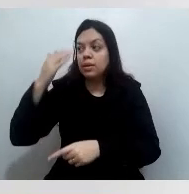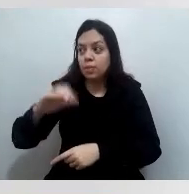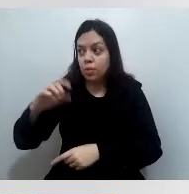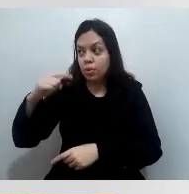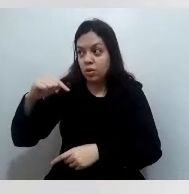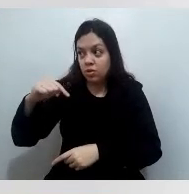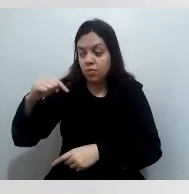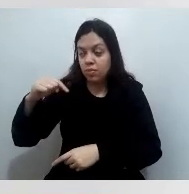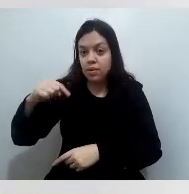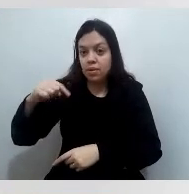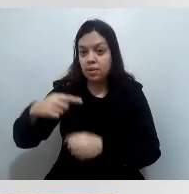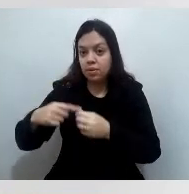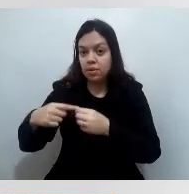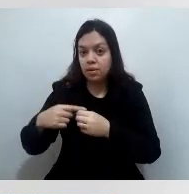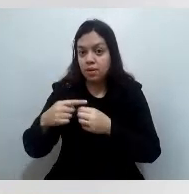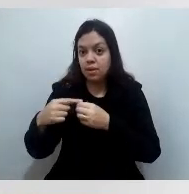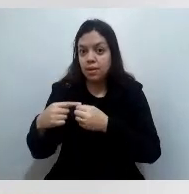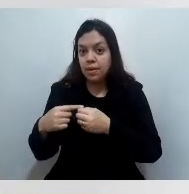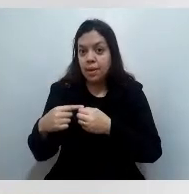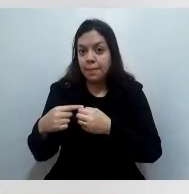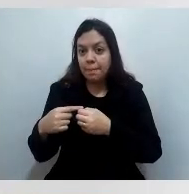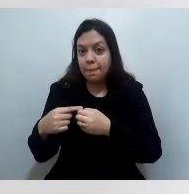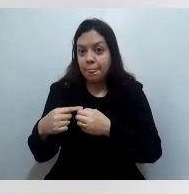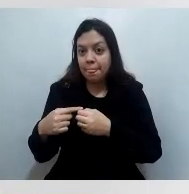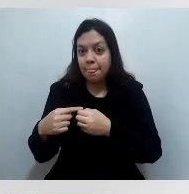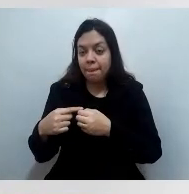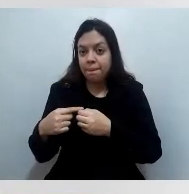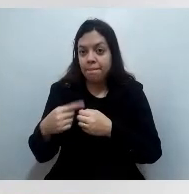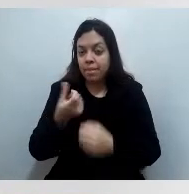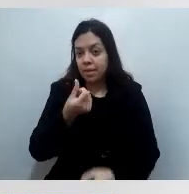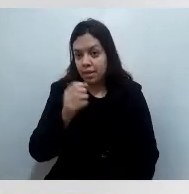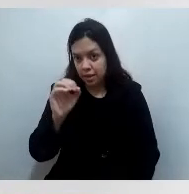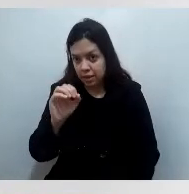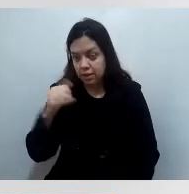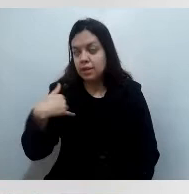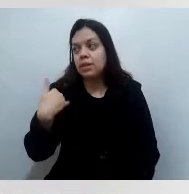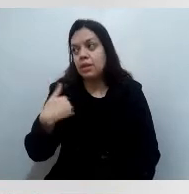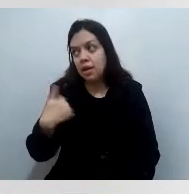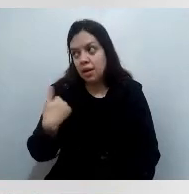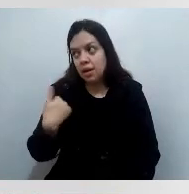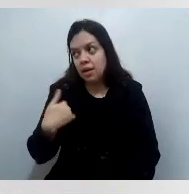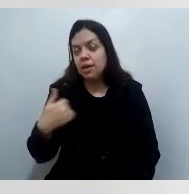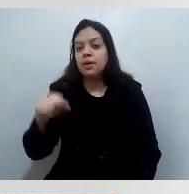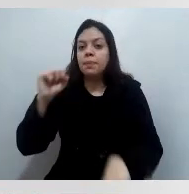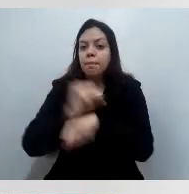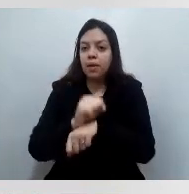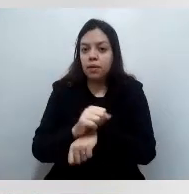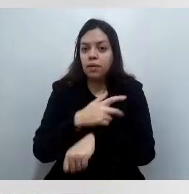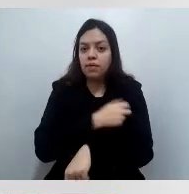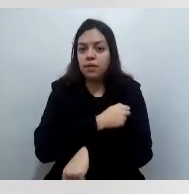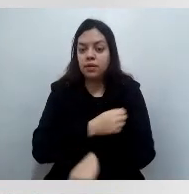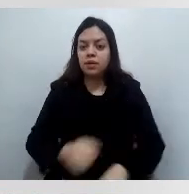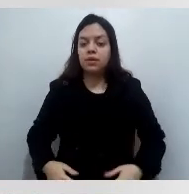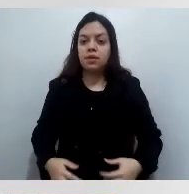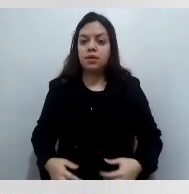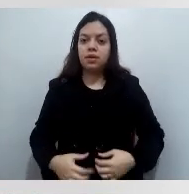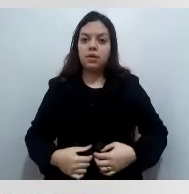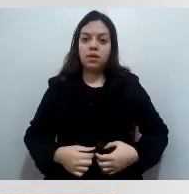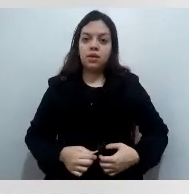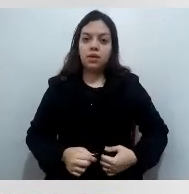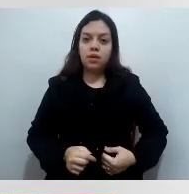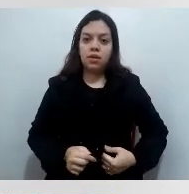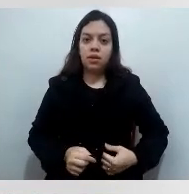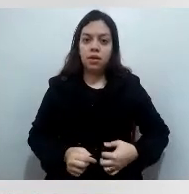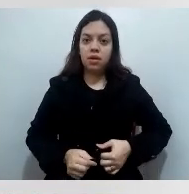parou nos 60 anos até junho, na semana passada, na quarta-feira. Aí, na quinta-feira, não